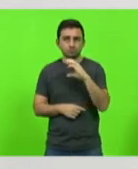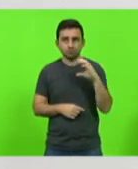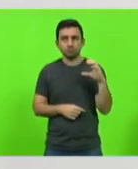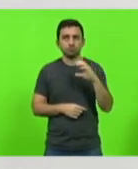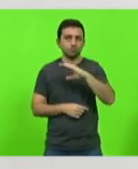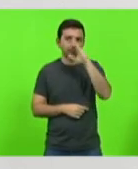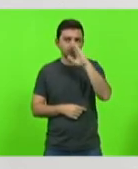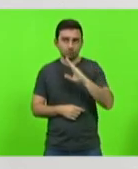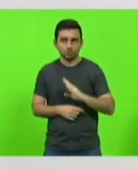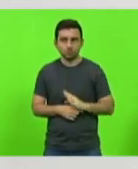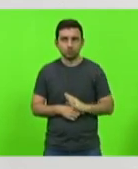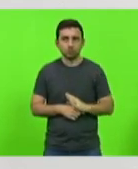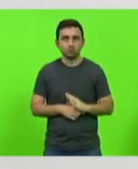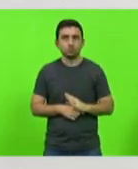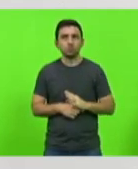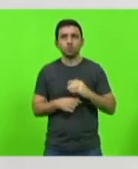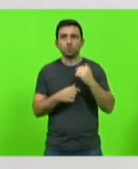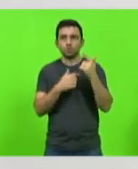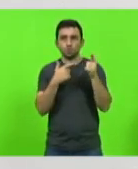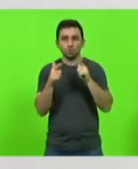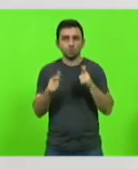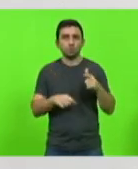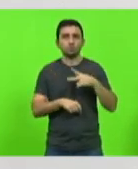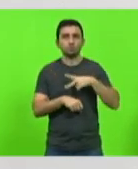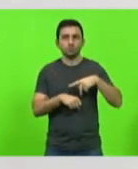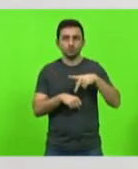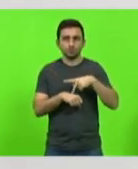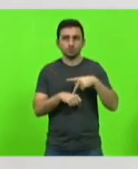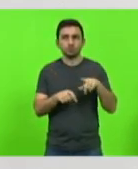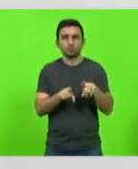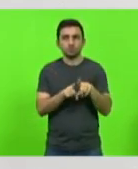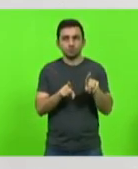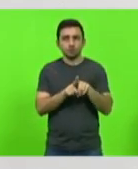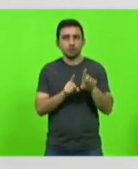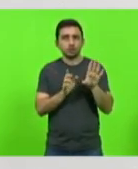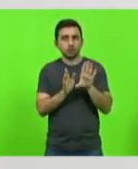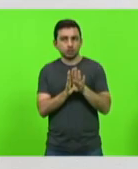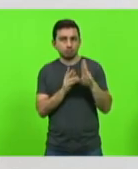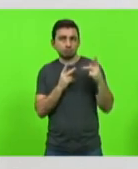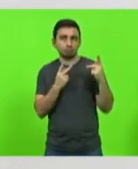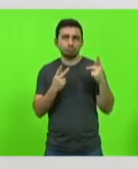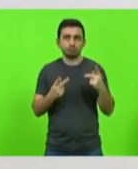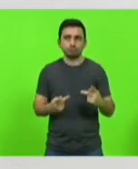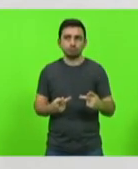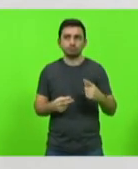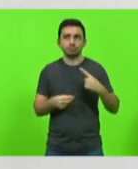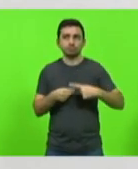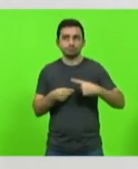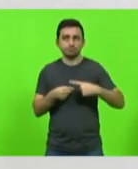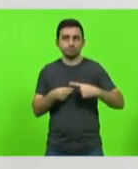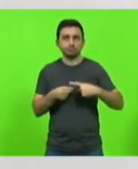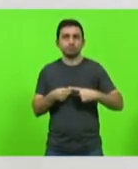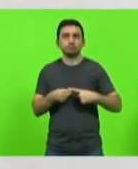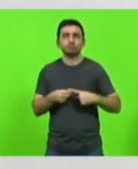Brasil e para outros países que chegam que visitam a nossa cidade por